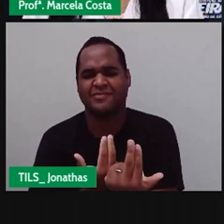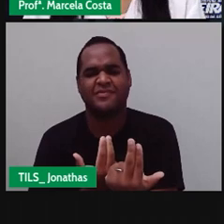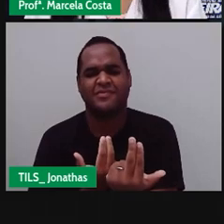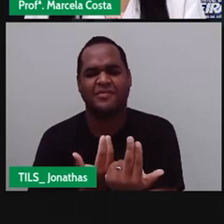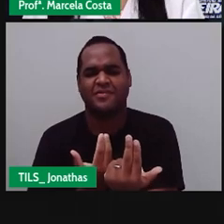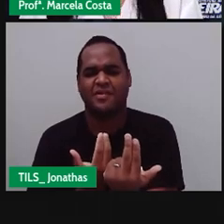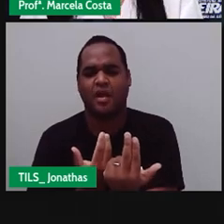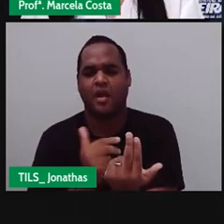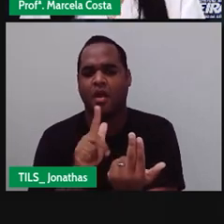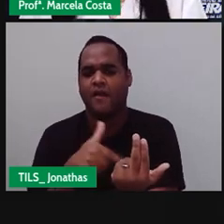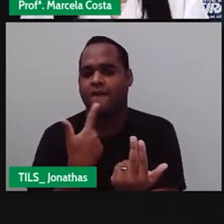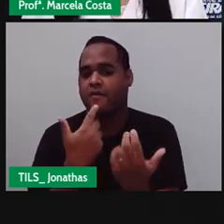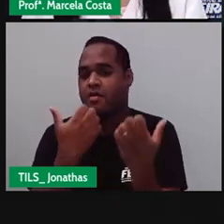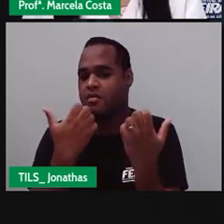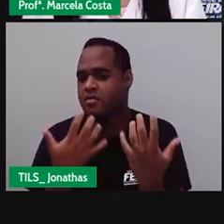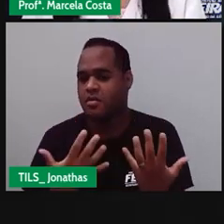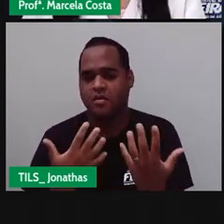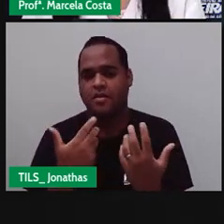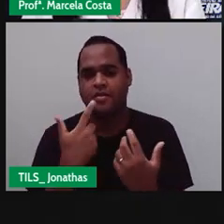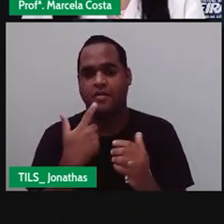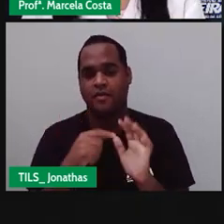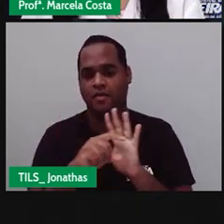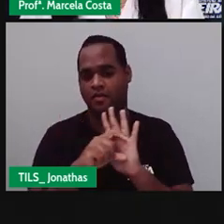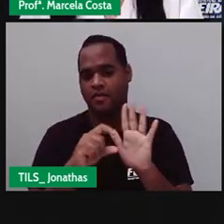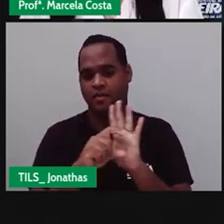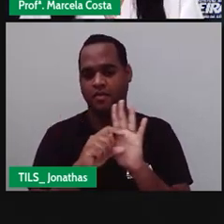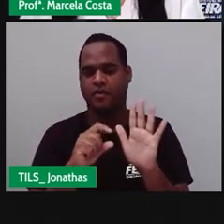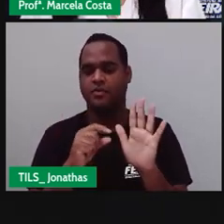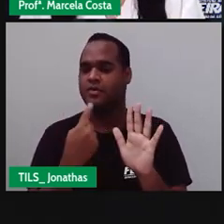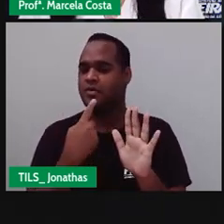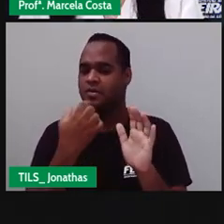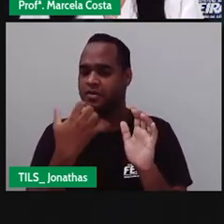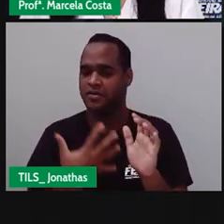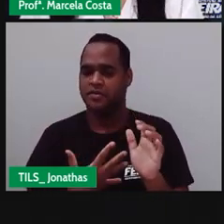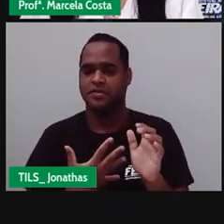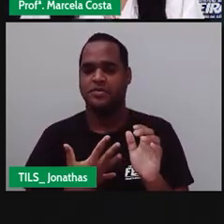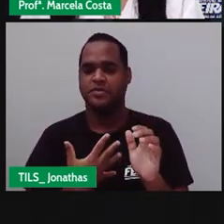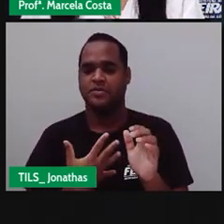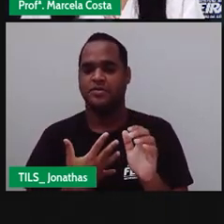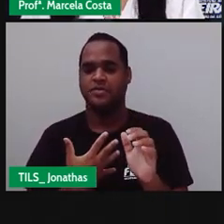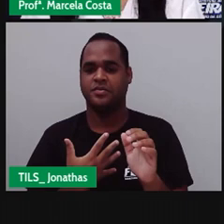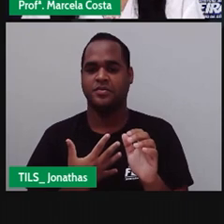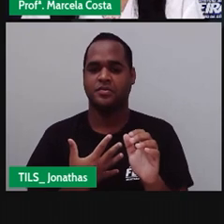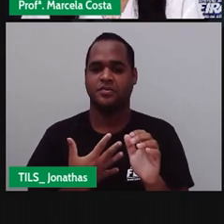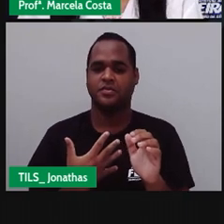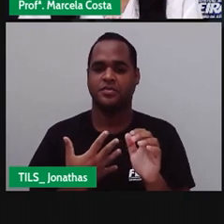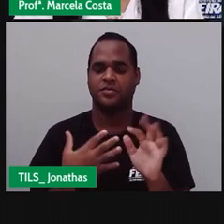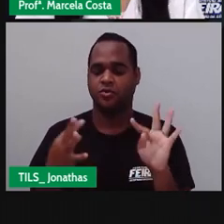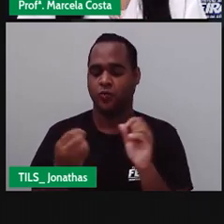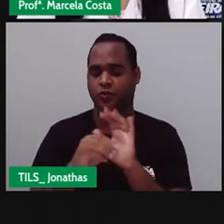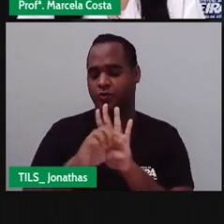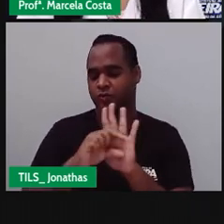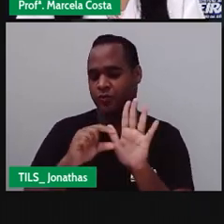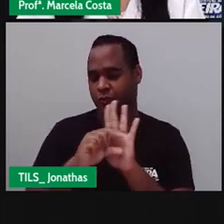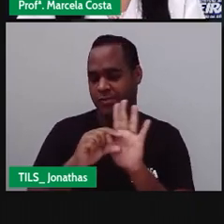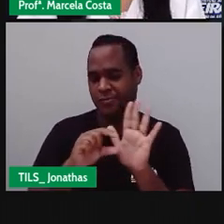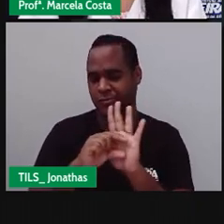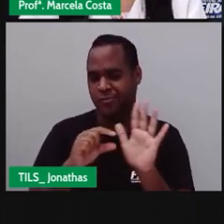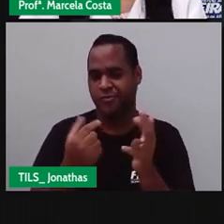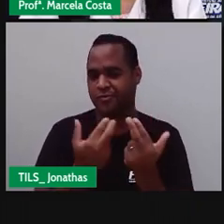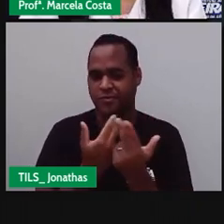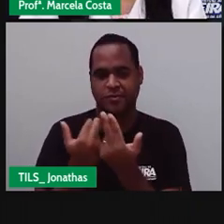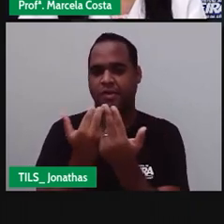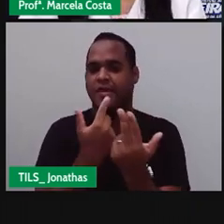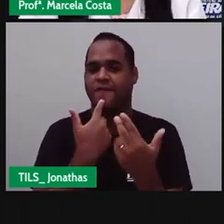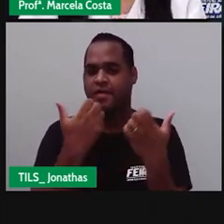Olha Esse verso Que diz assim Tudo igualzinho E em seguida